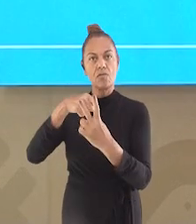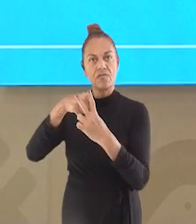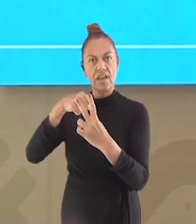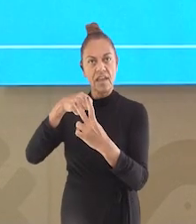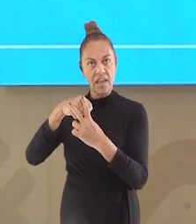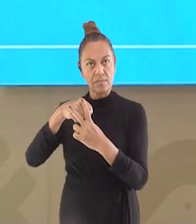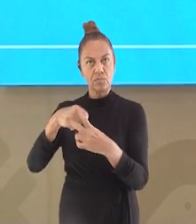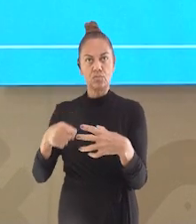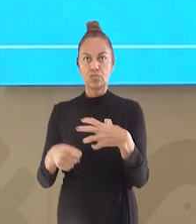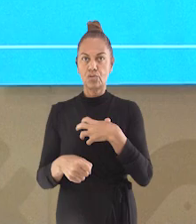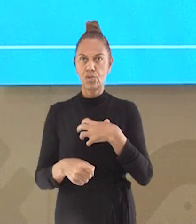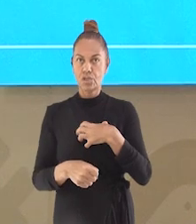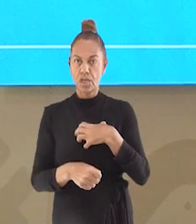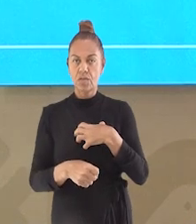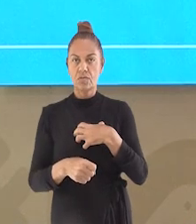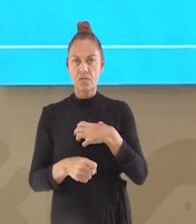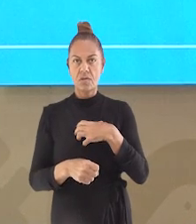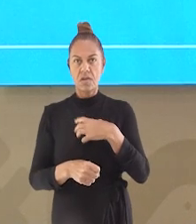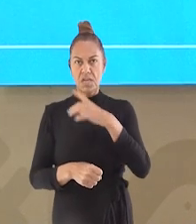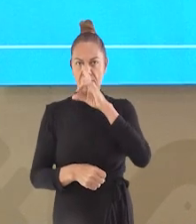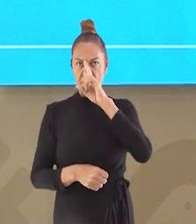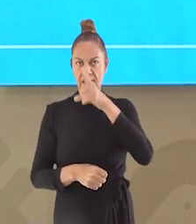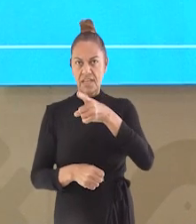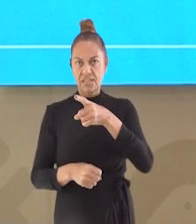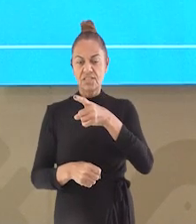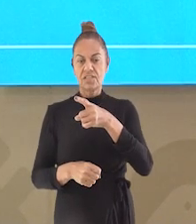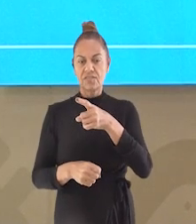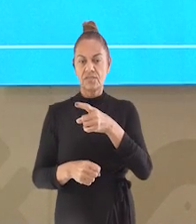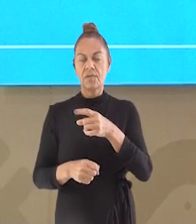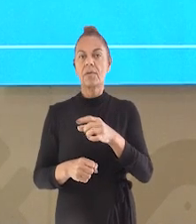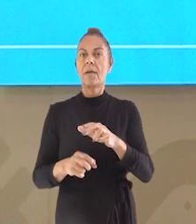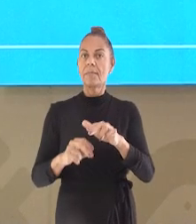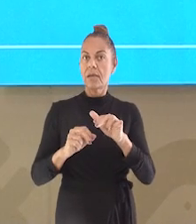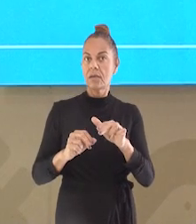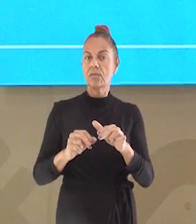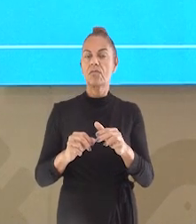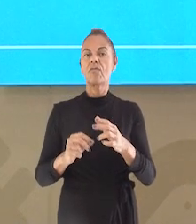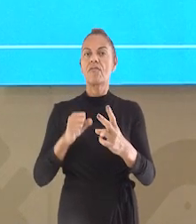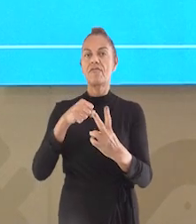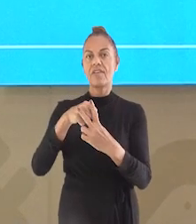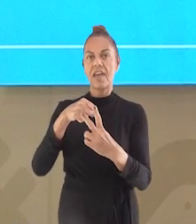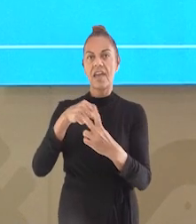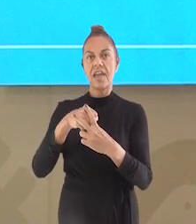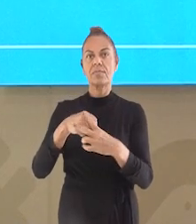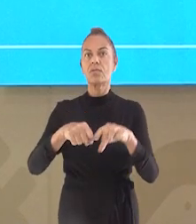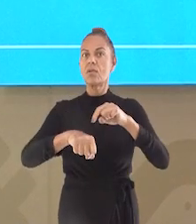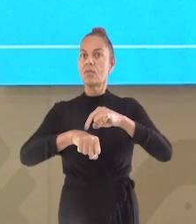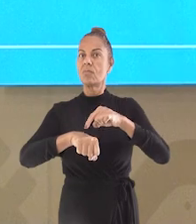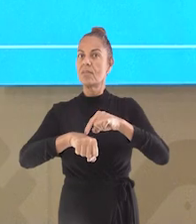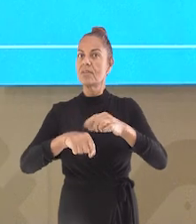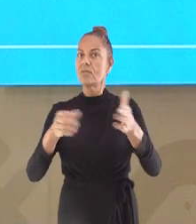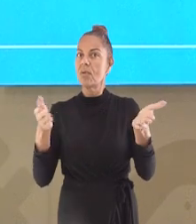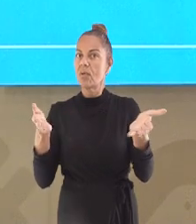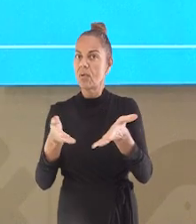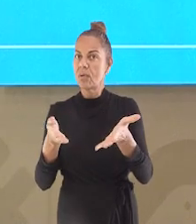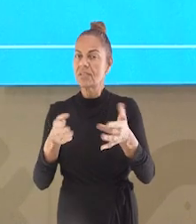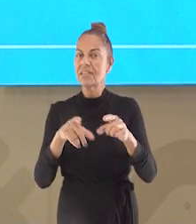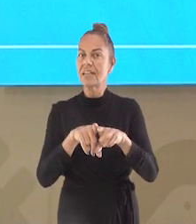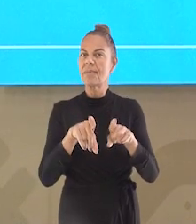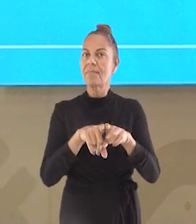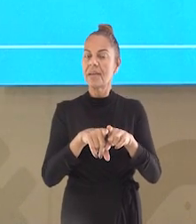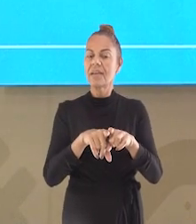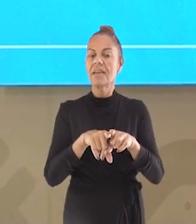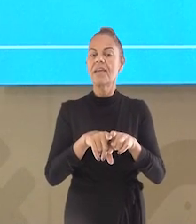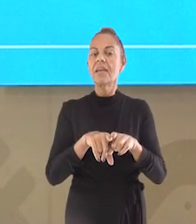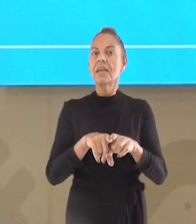verbos do modo imperativo afirmativo são formados a partir dos verbos do presente do indicativo e do presente do